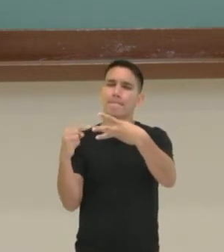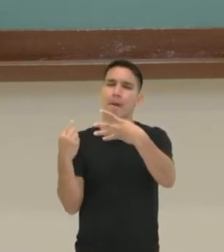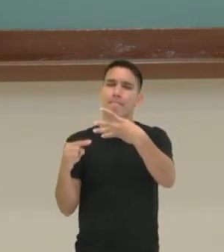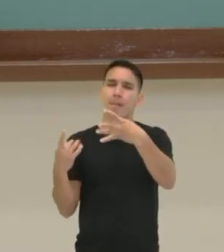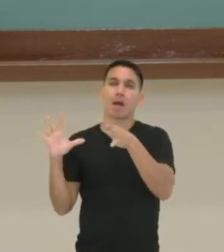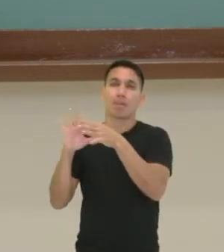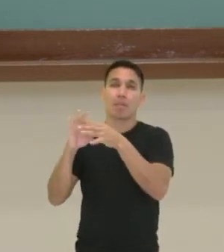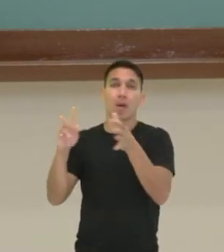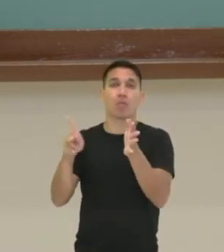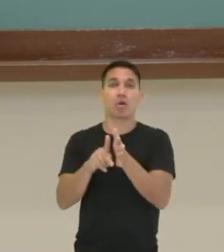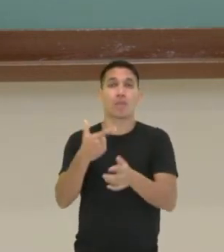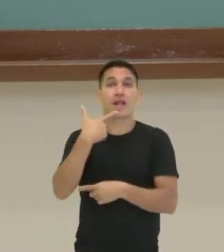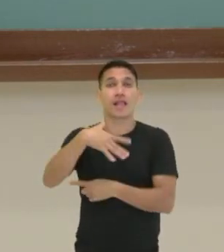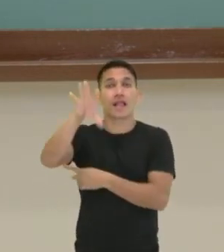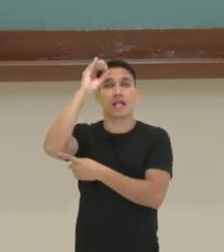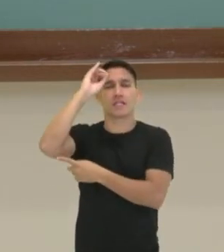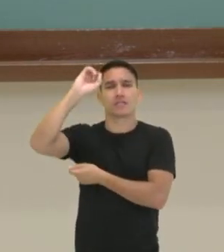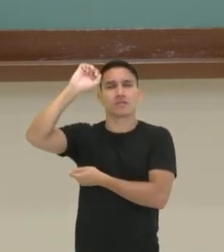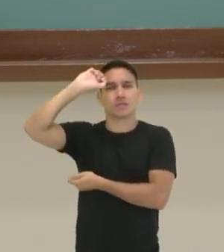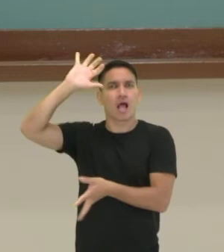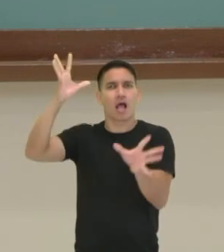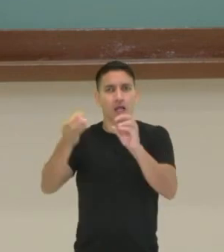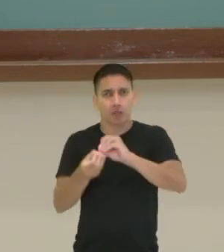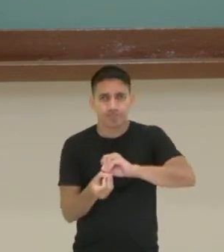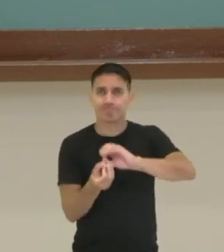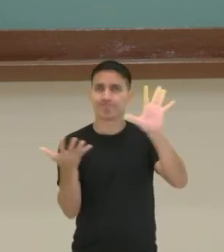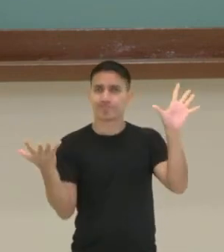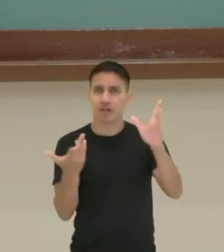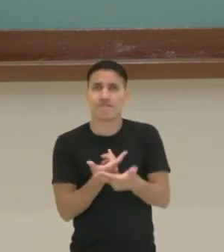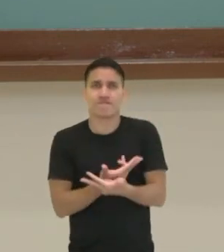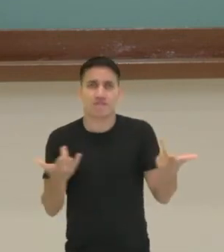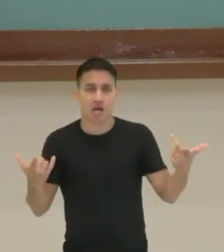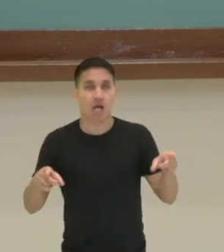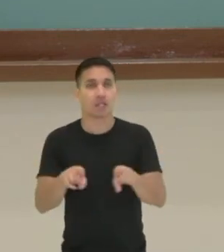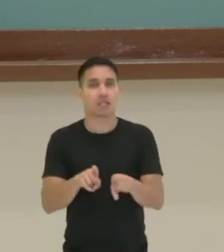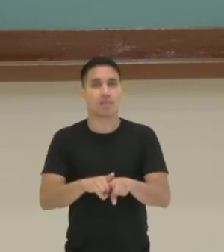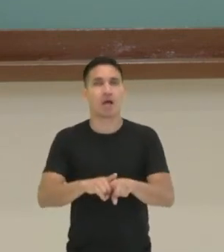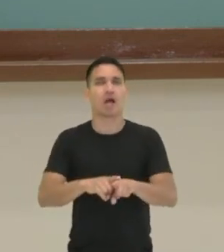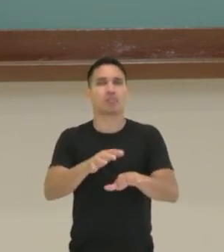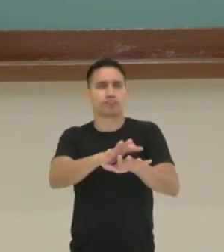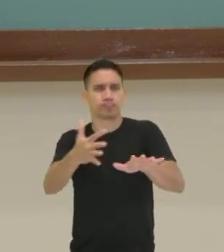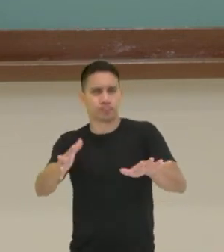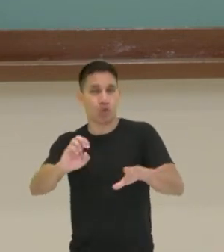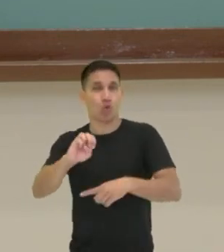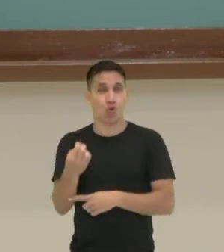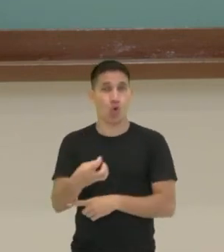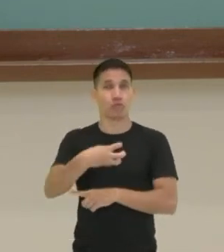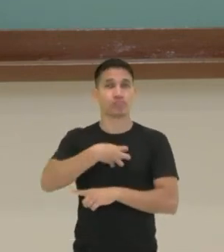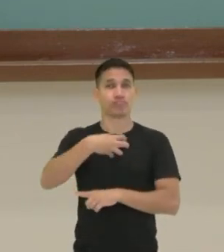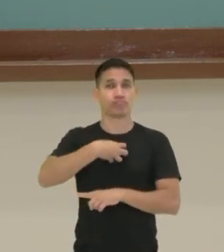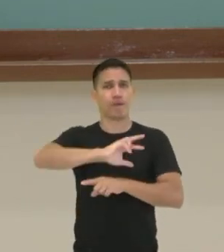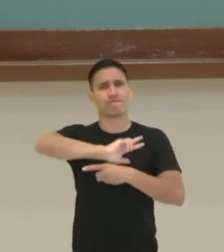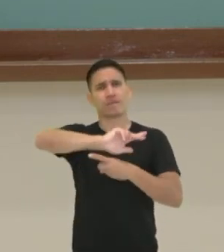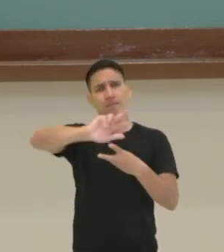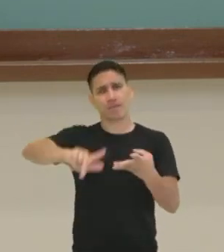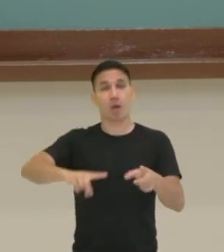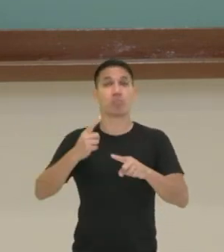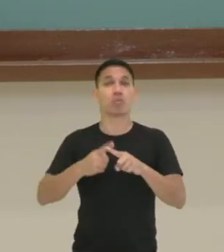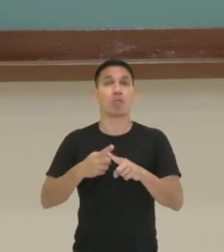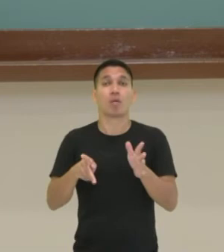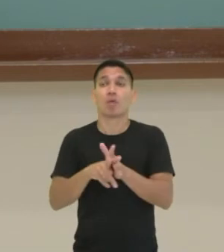multissemiótica, híbrida ou multimodal, por ser constituído de ilustrações, imagens e palavras